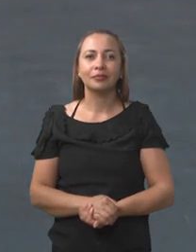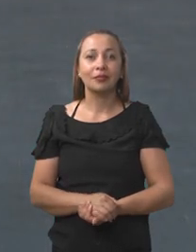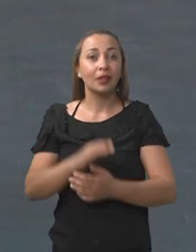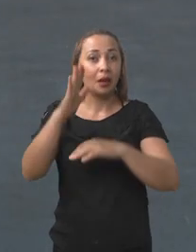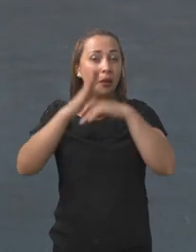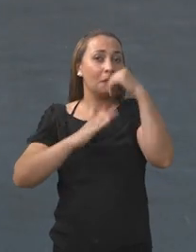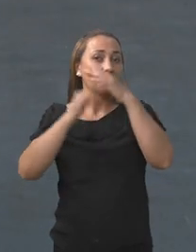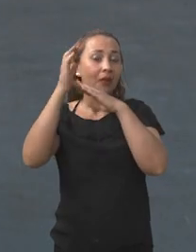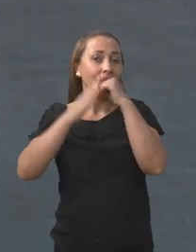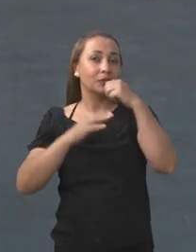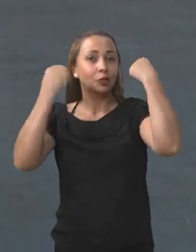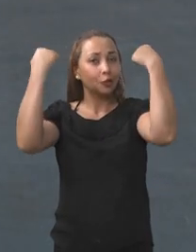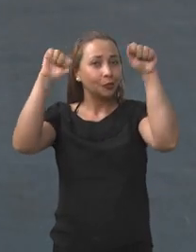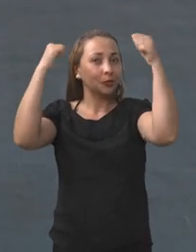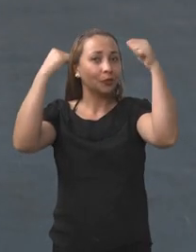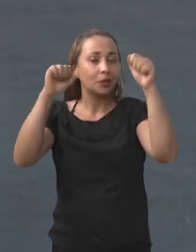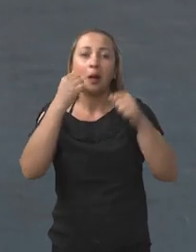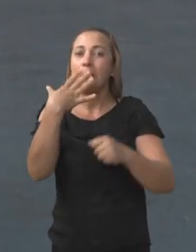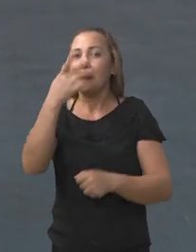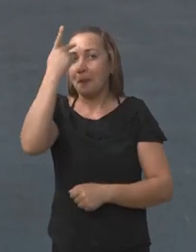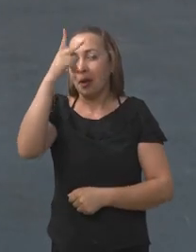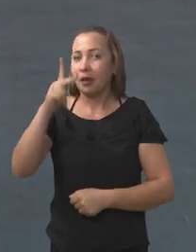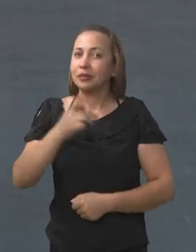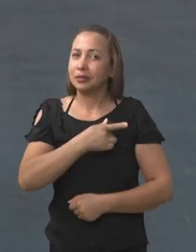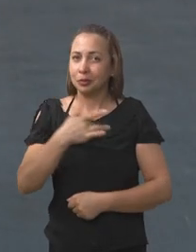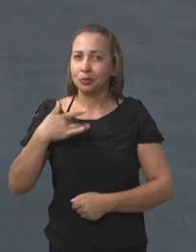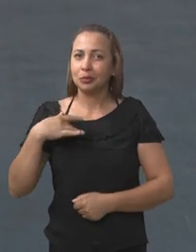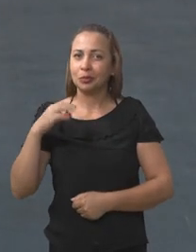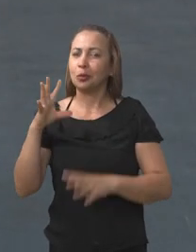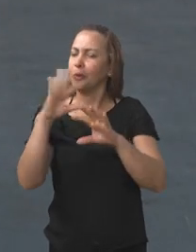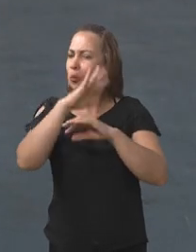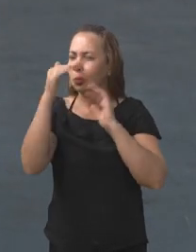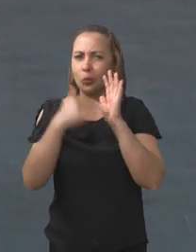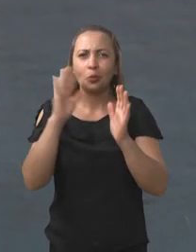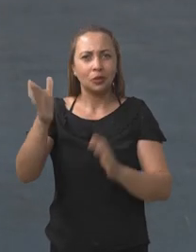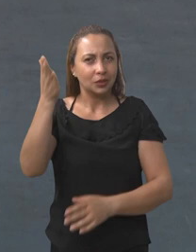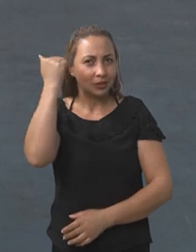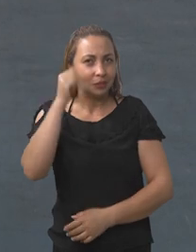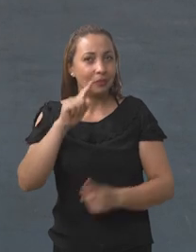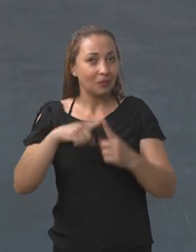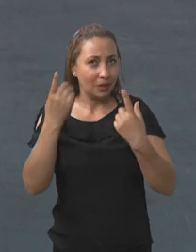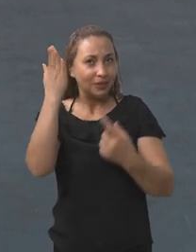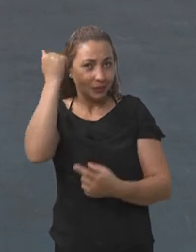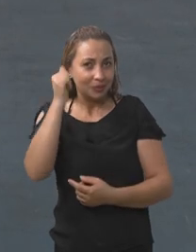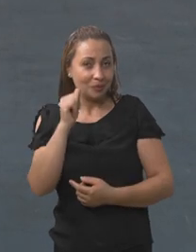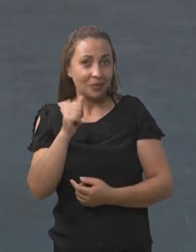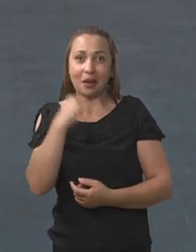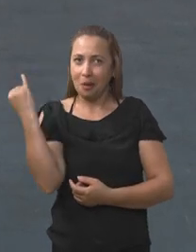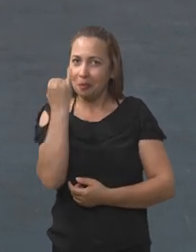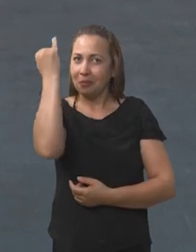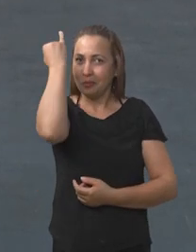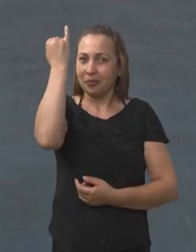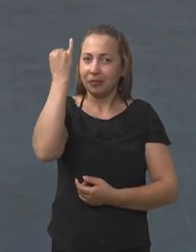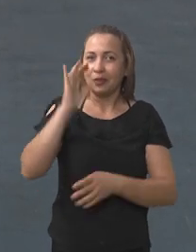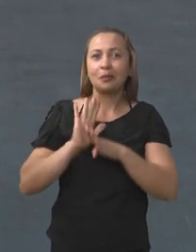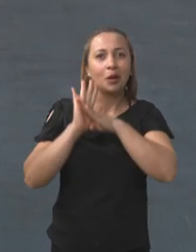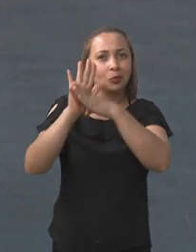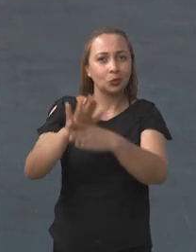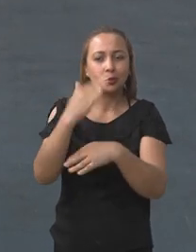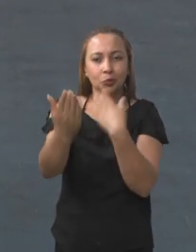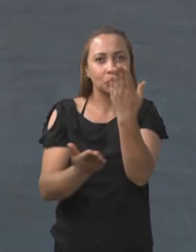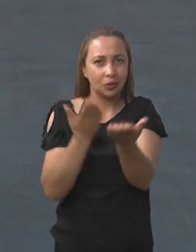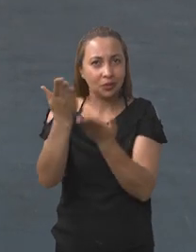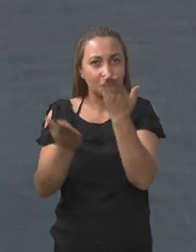Que praticar exercícios é bom para a saúde, muita gente sabe. Mas você sabia que também é muito importante no